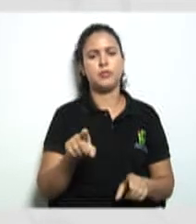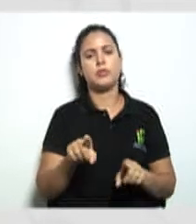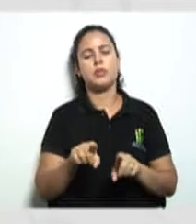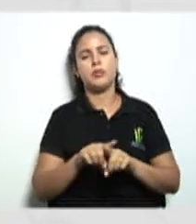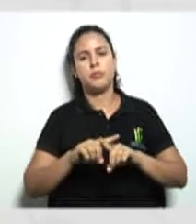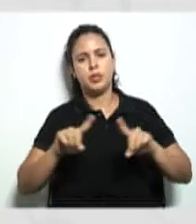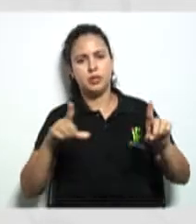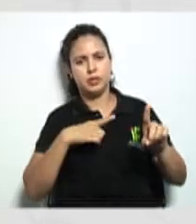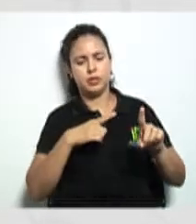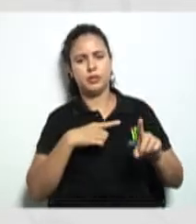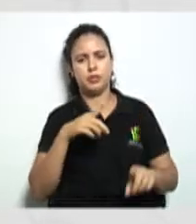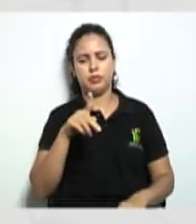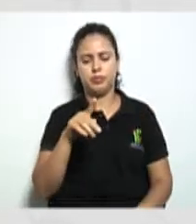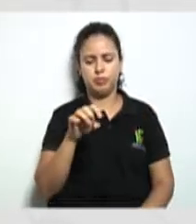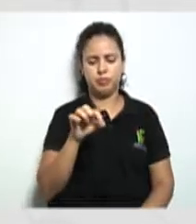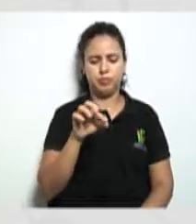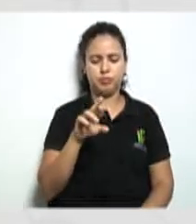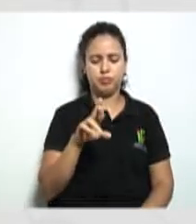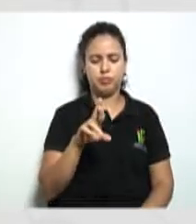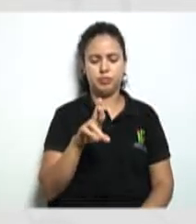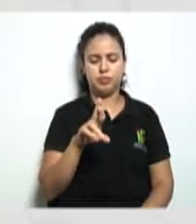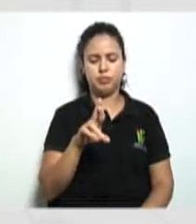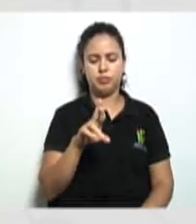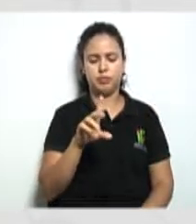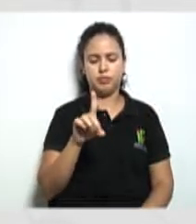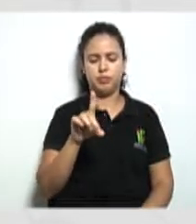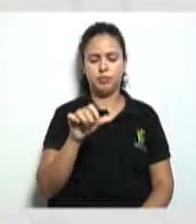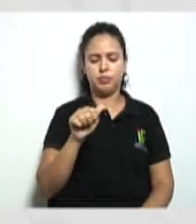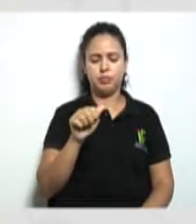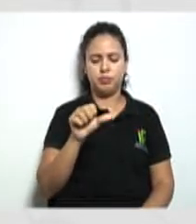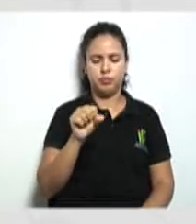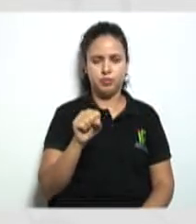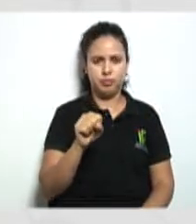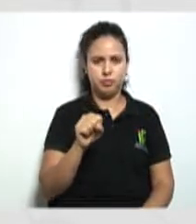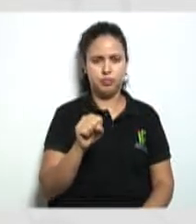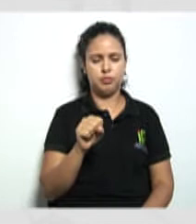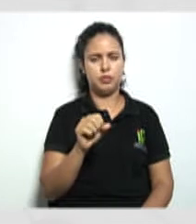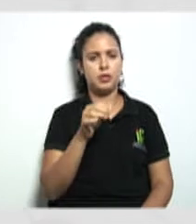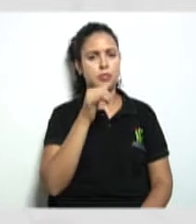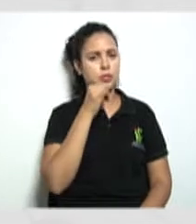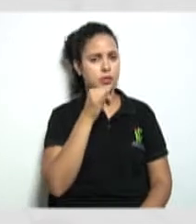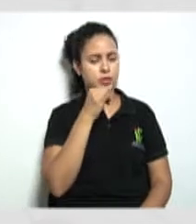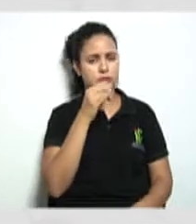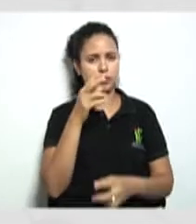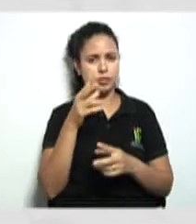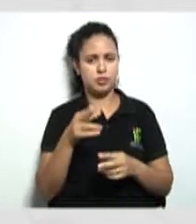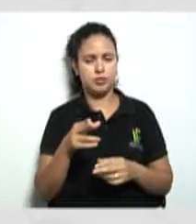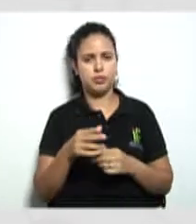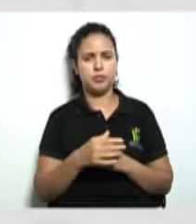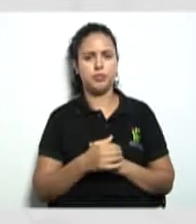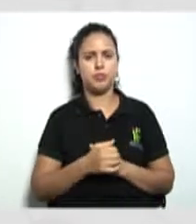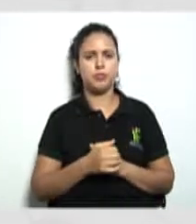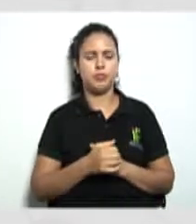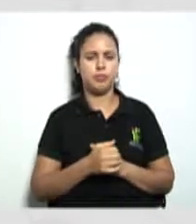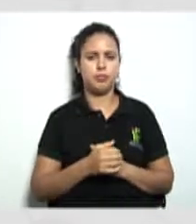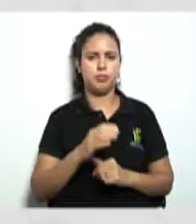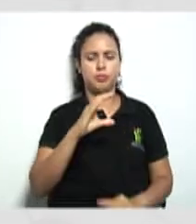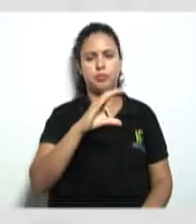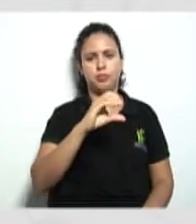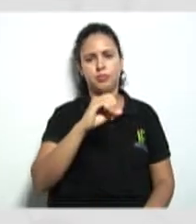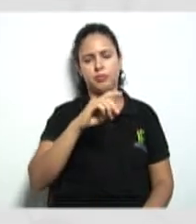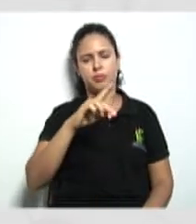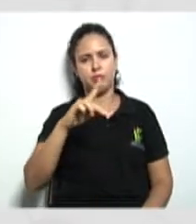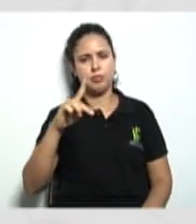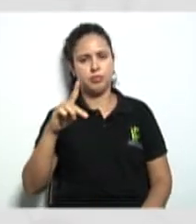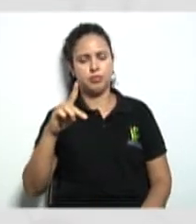seria essas perdas vamos pegar o mesmo exemplo a cooperativa vamos